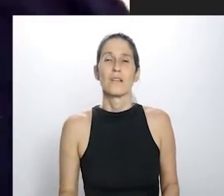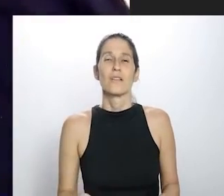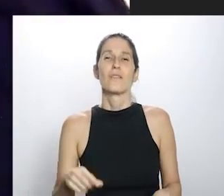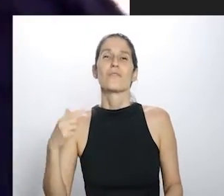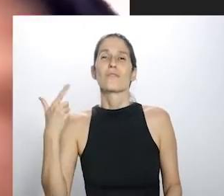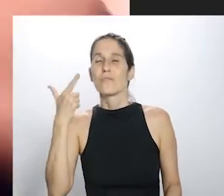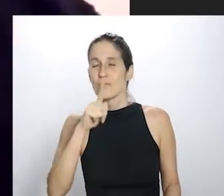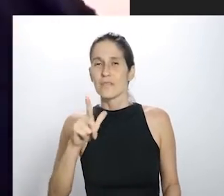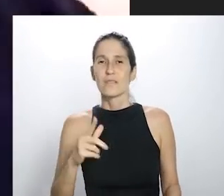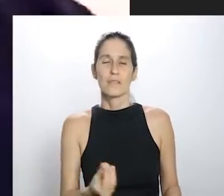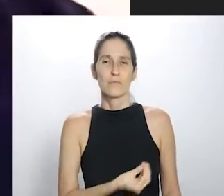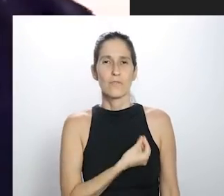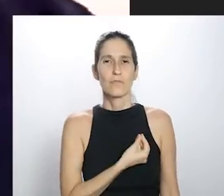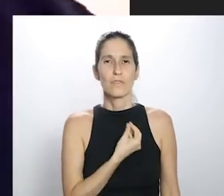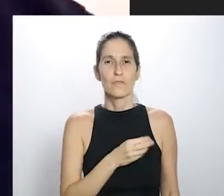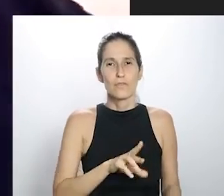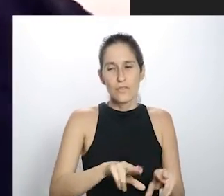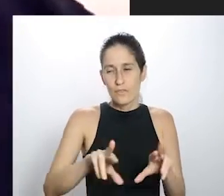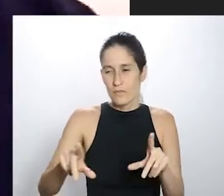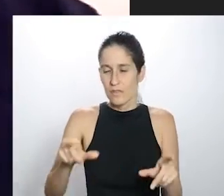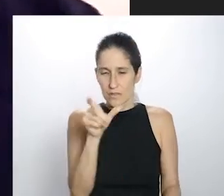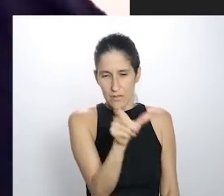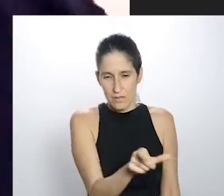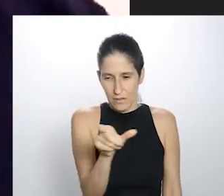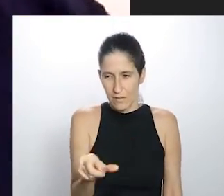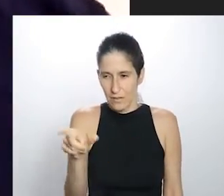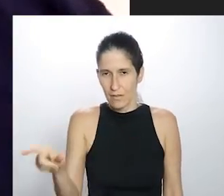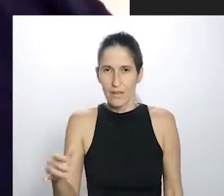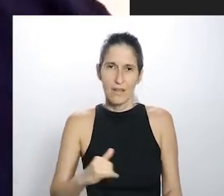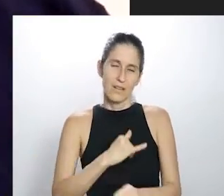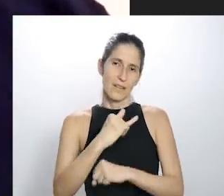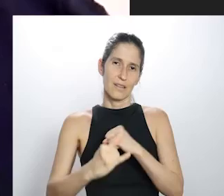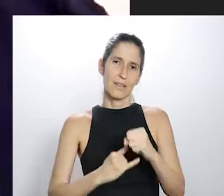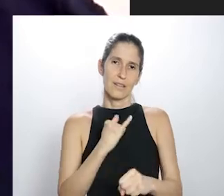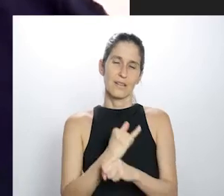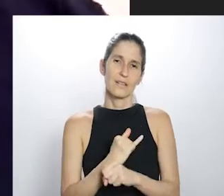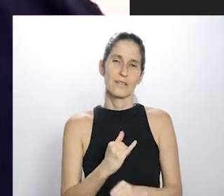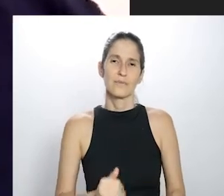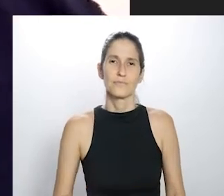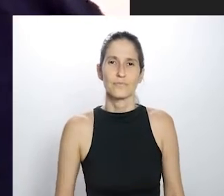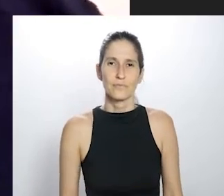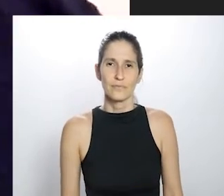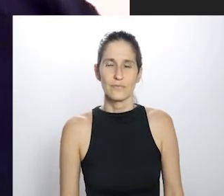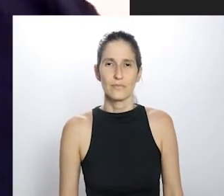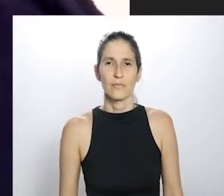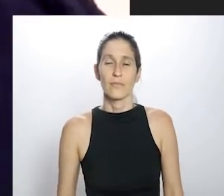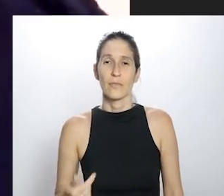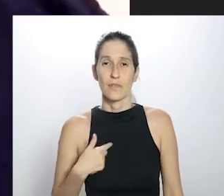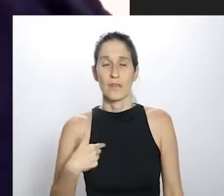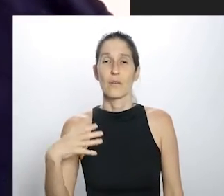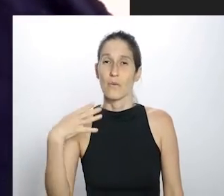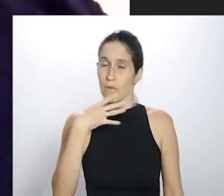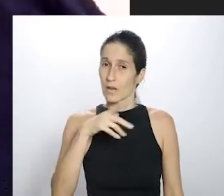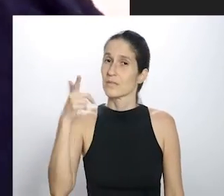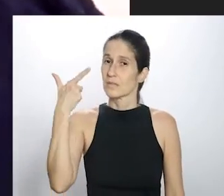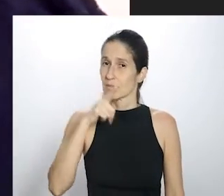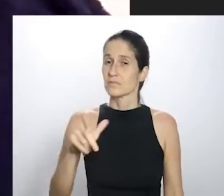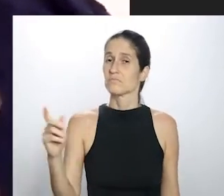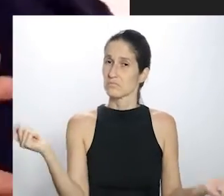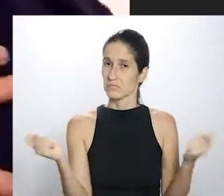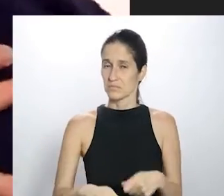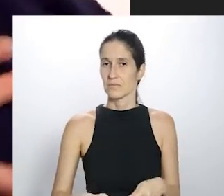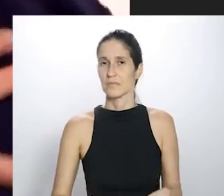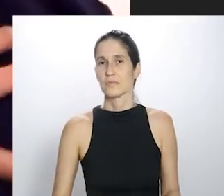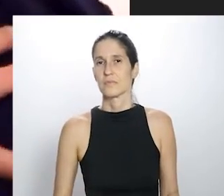onipresença, é porque a gente está presente virtualmente em qualquer lugar, né? Eu acho essa é a conquista. Eu,